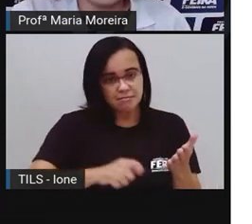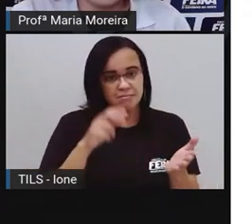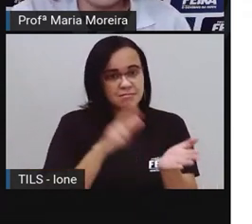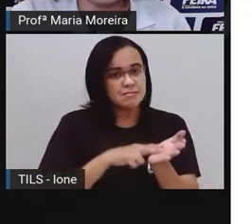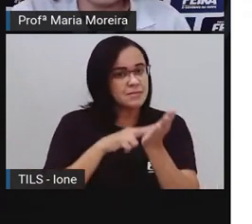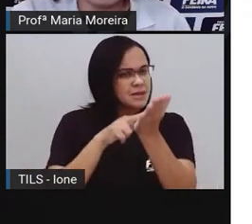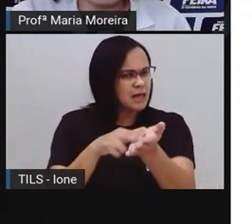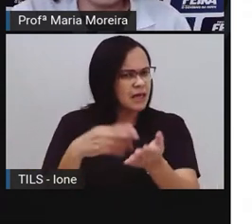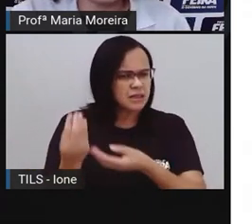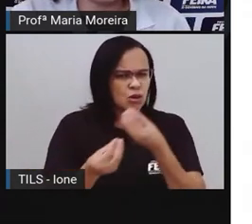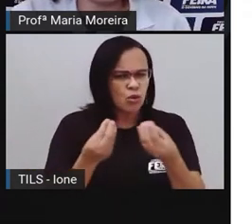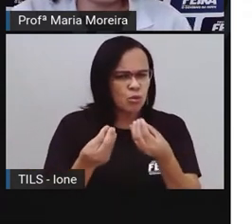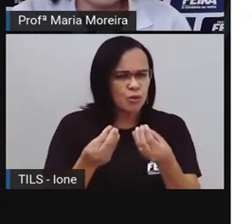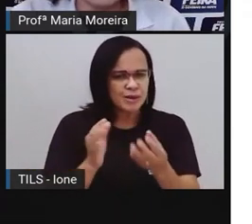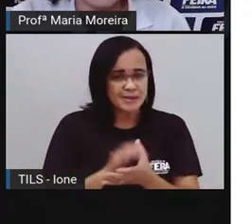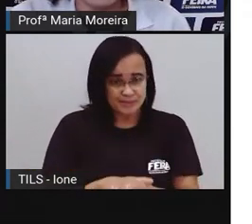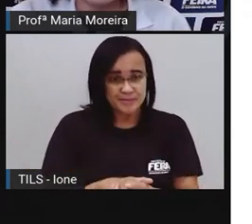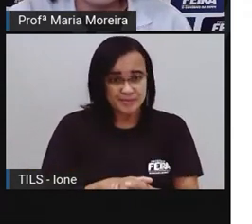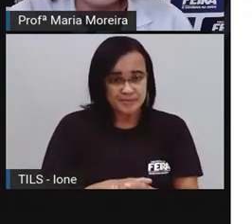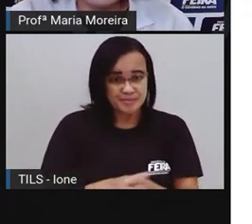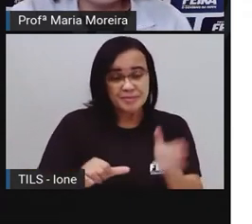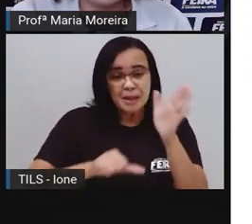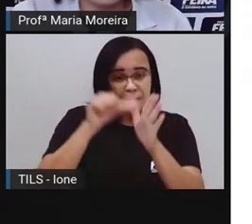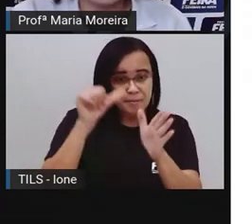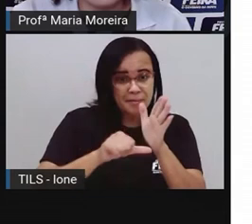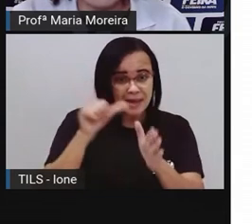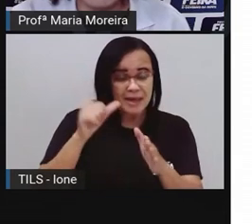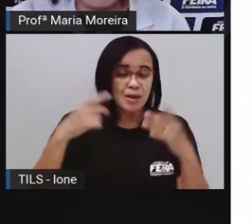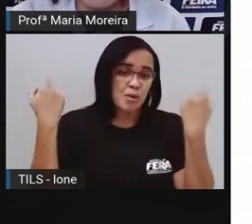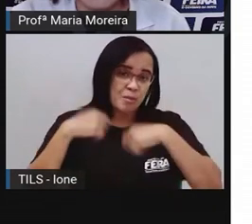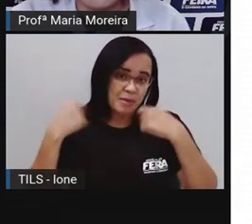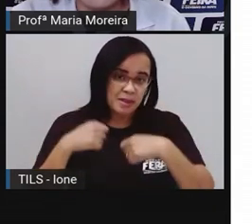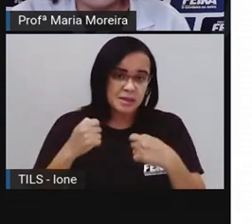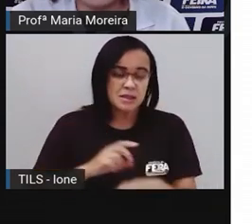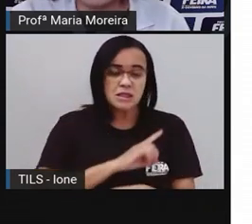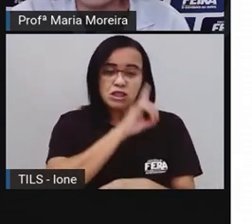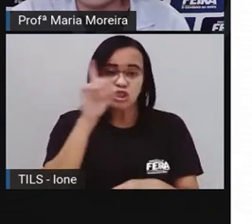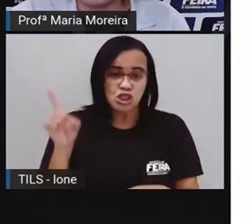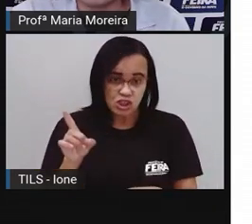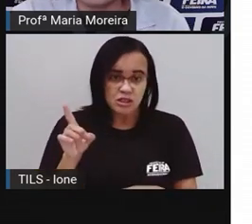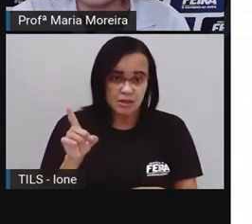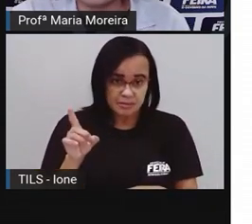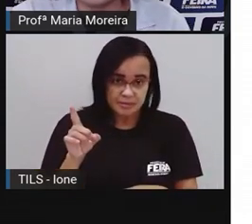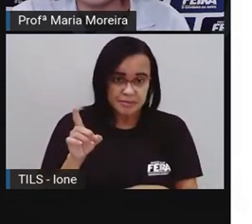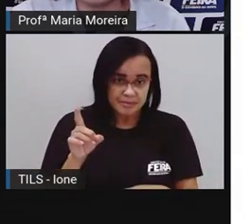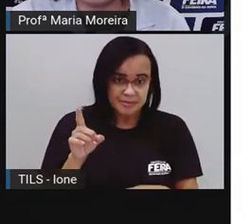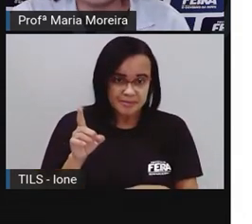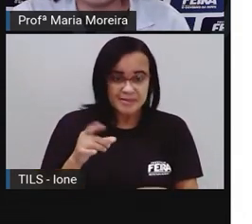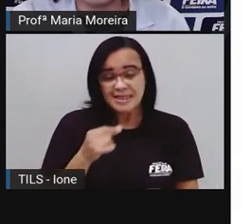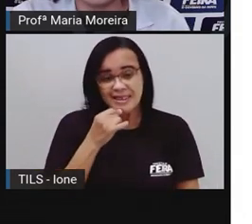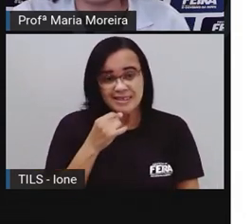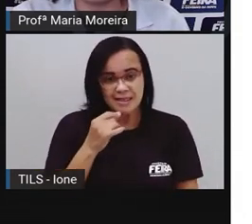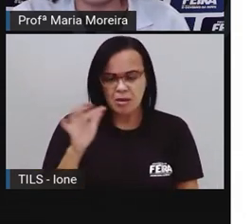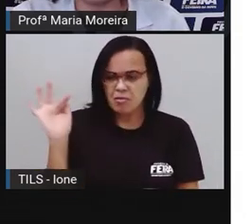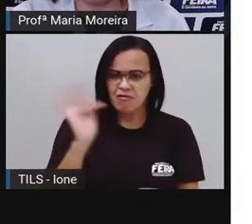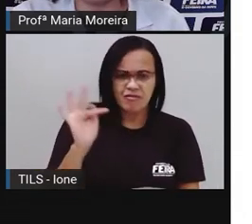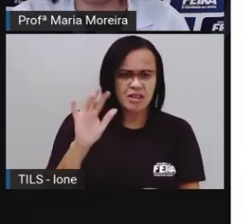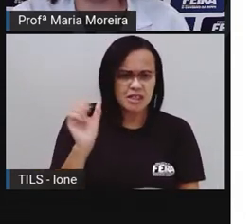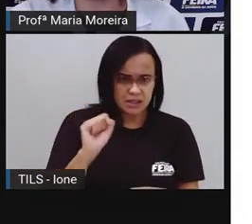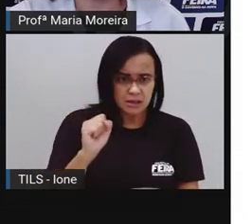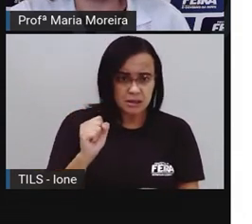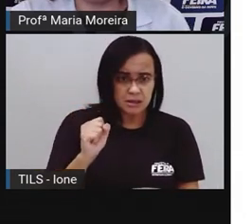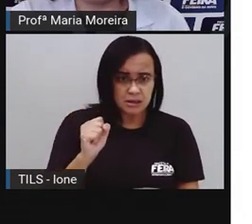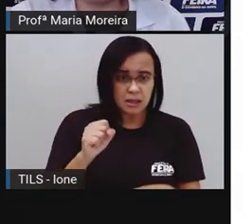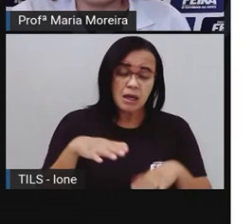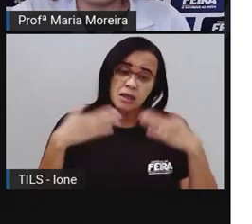a sua carta com a marcação do local e a data em que ela foi feita. Então, se a gente está aqui em Feira de Santana, a gente vai escrever uma carta falando de